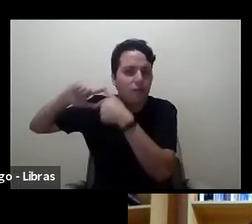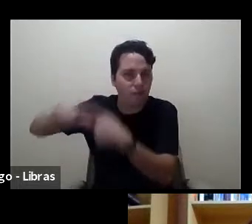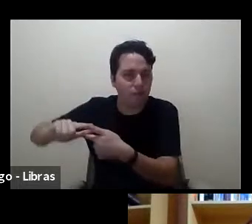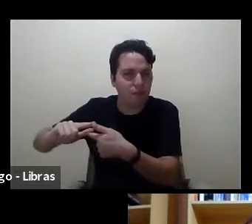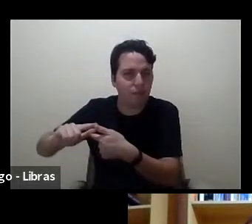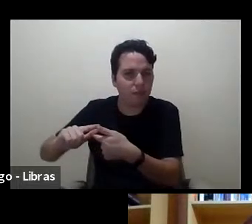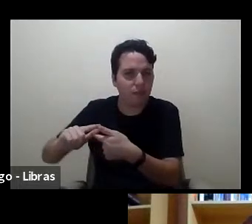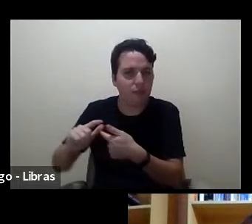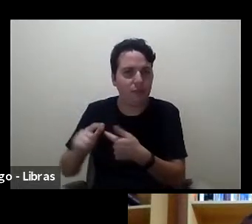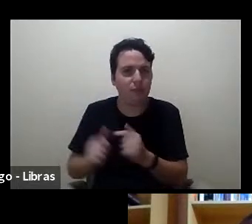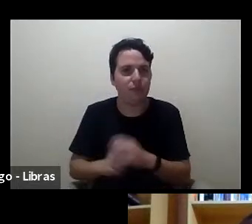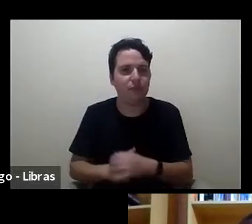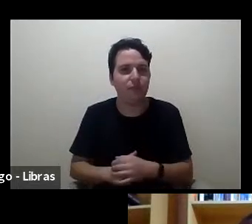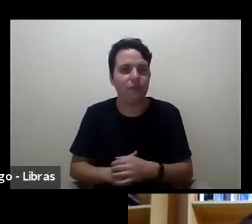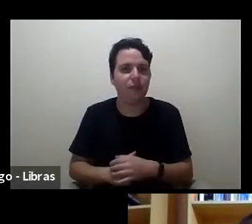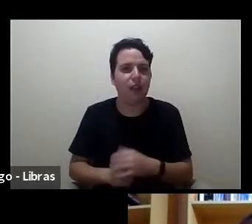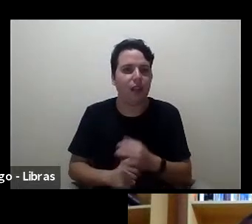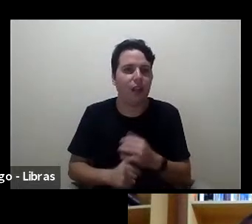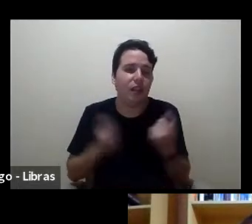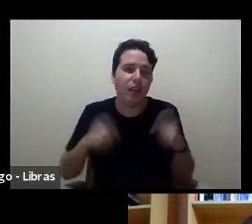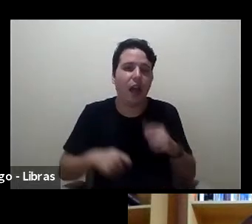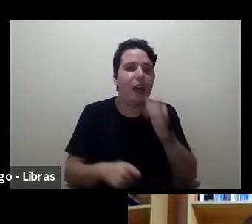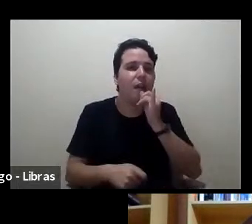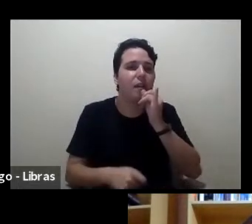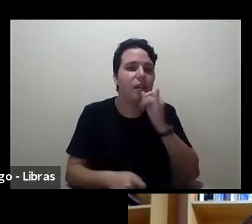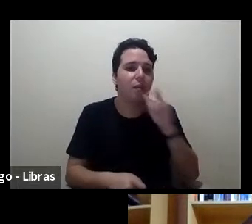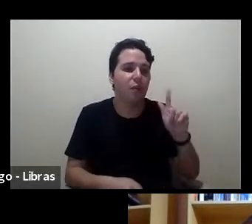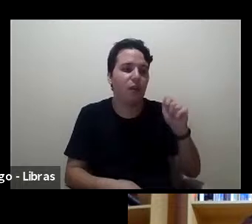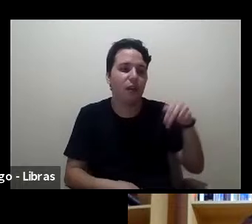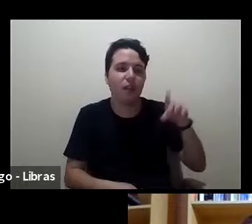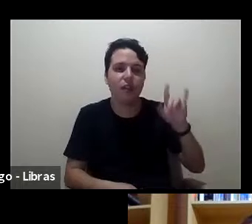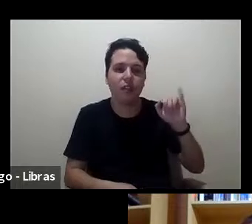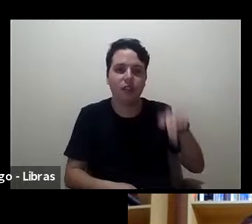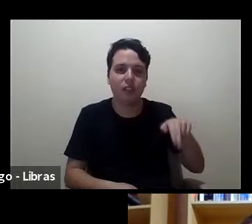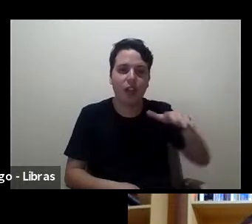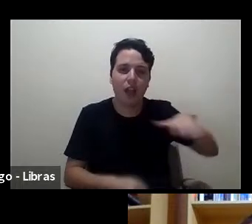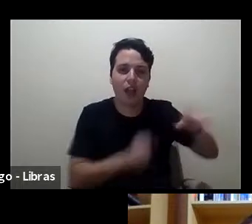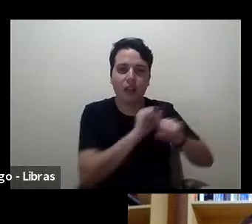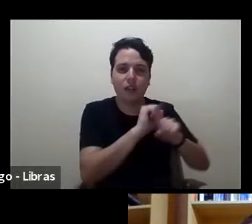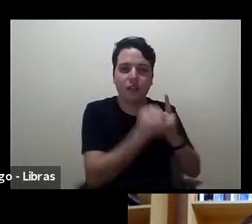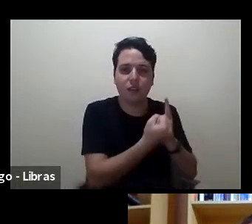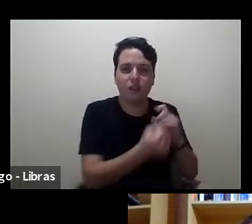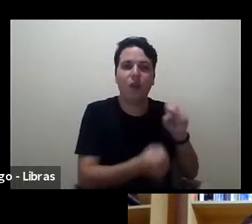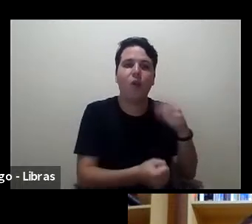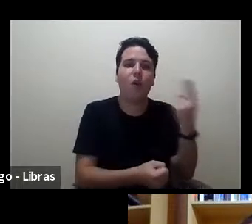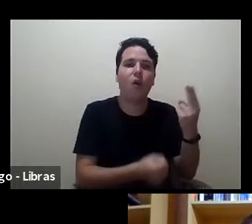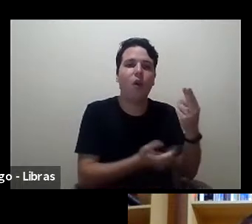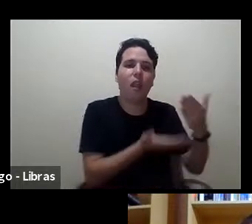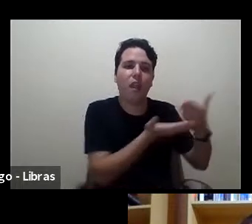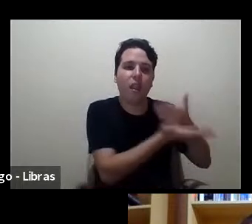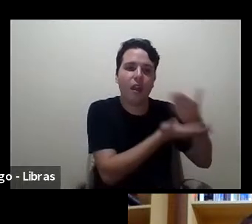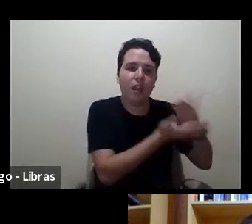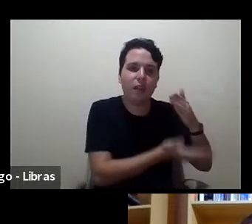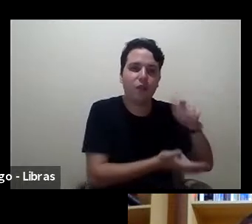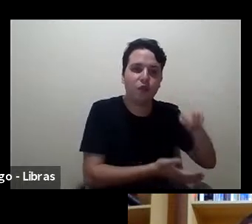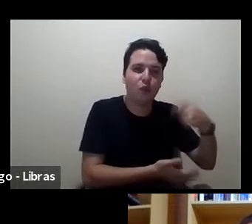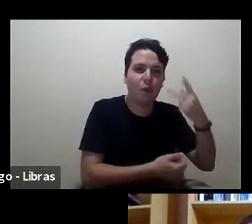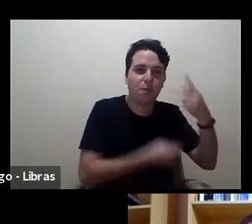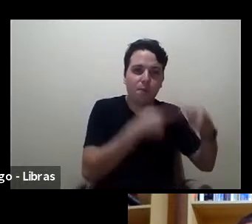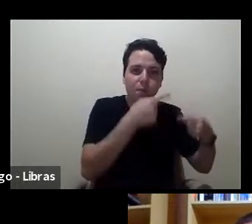exemplos aí do Gandinho da sociologia, da educação, os nossos grandes livros de política, né, Gustavo?